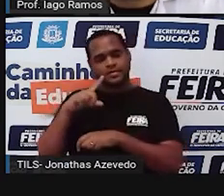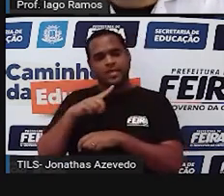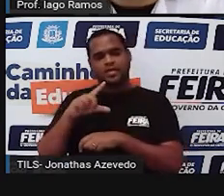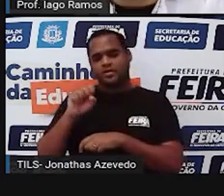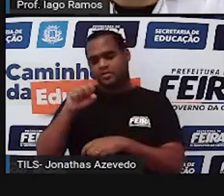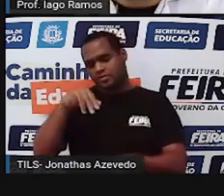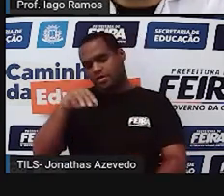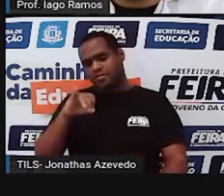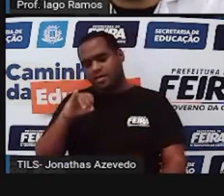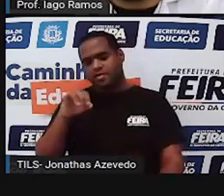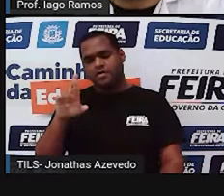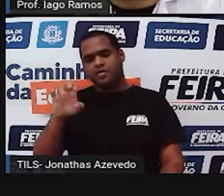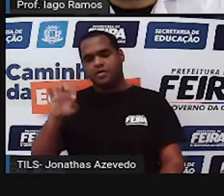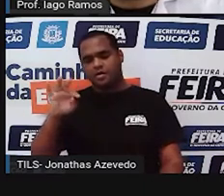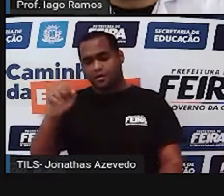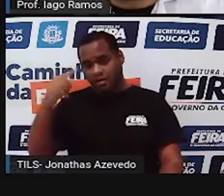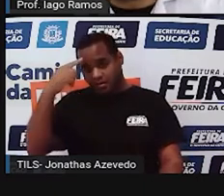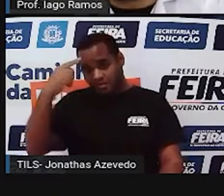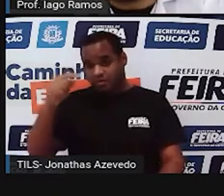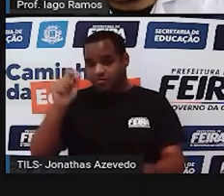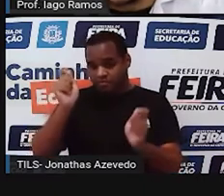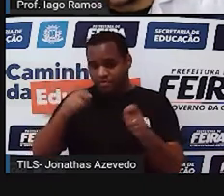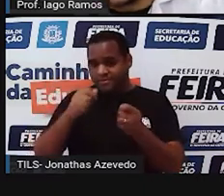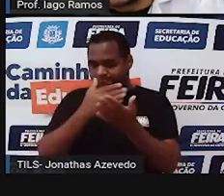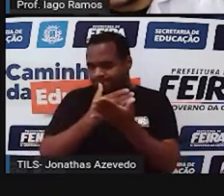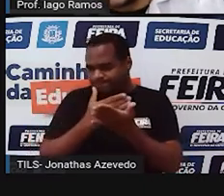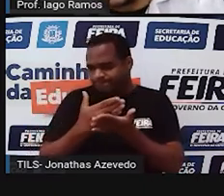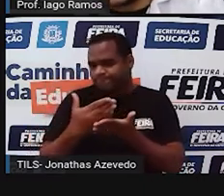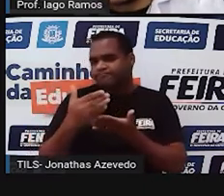começando também naquele ponto A. Olha só.